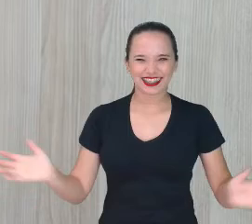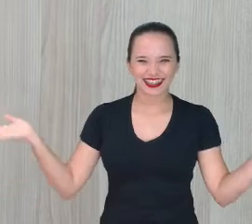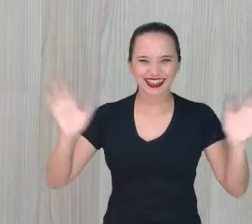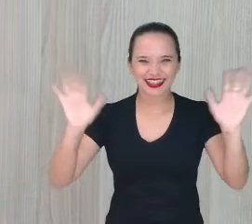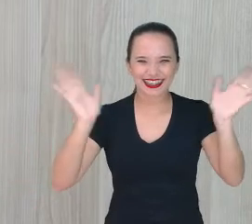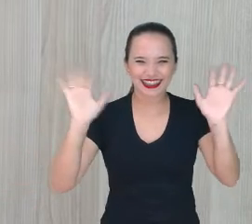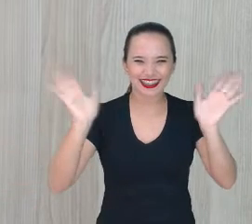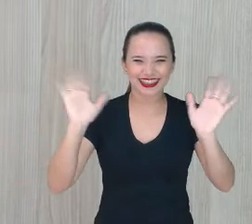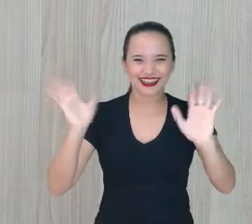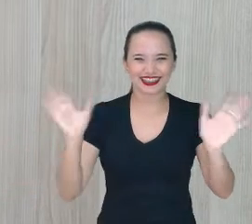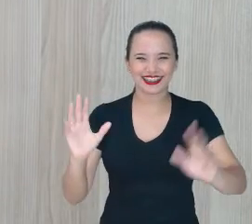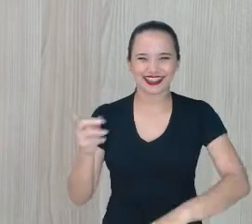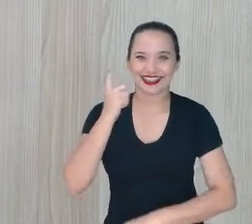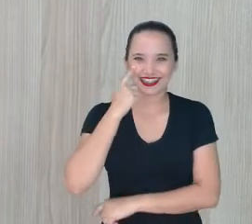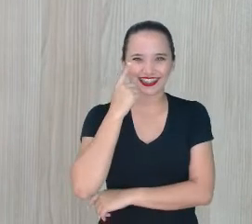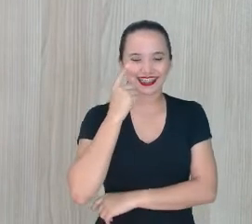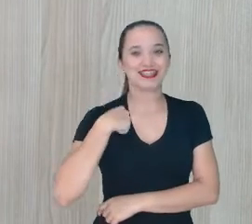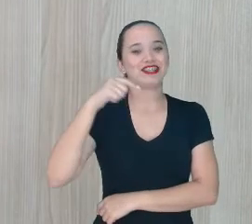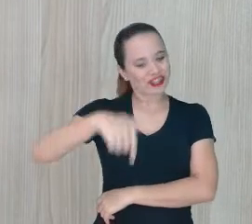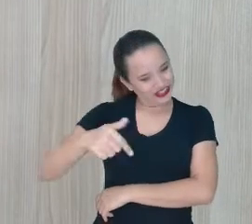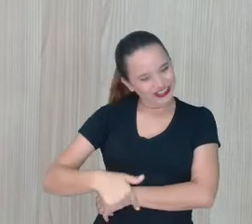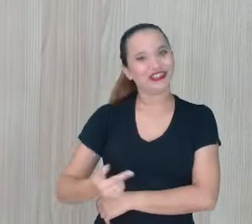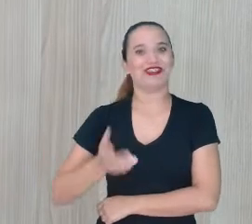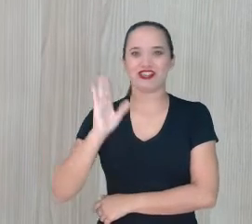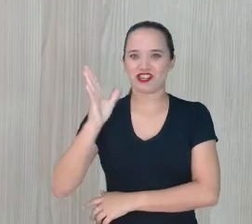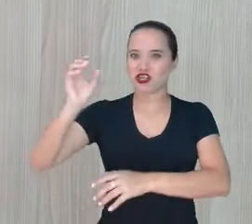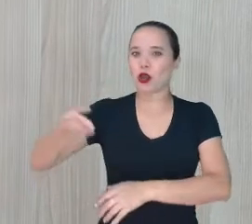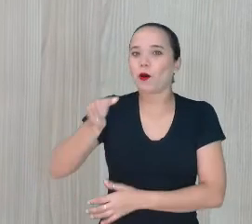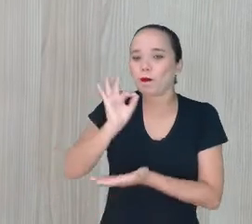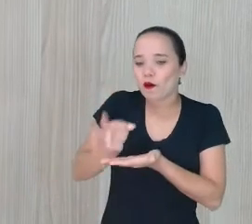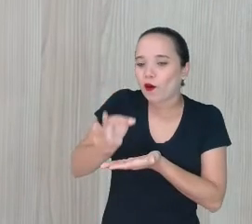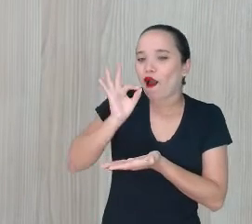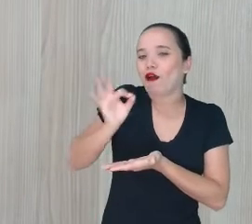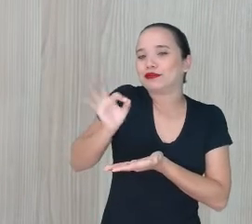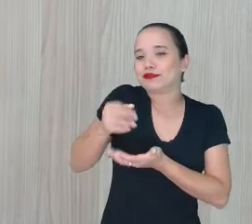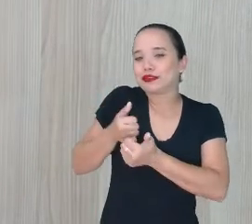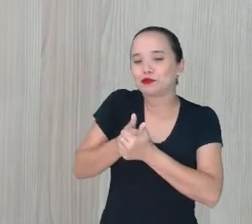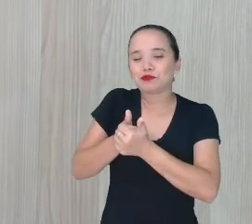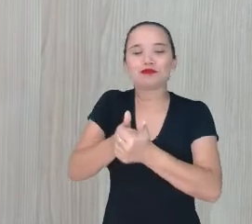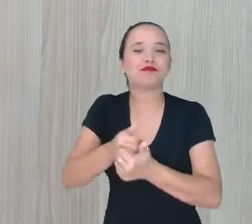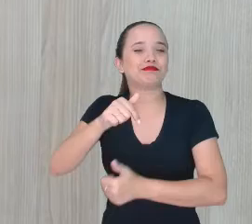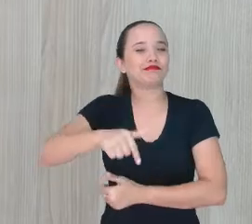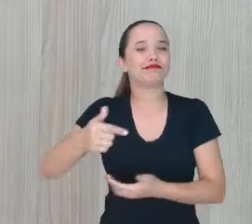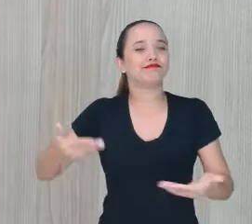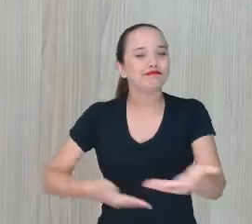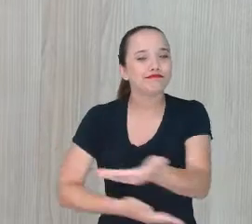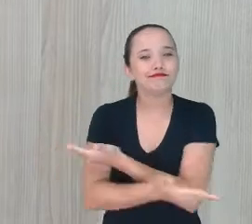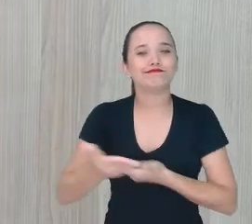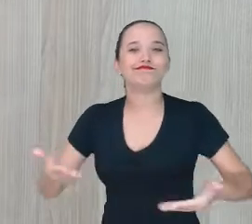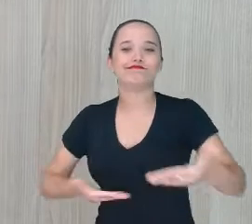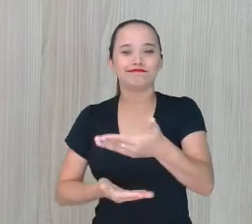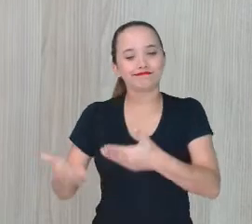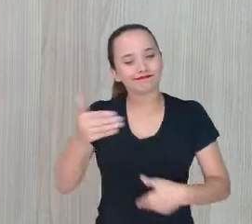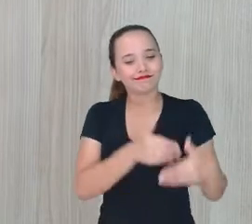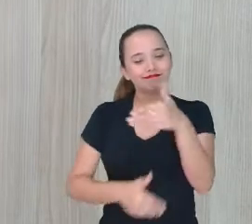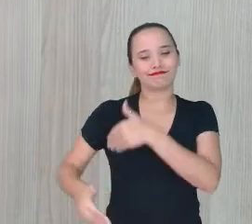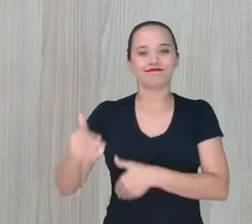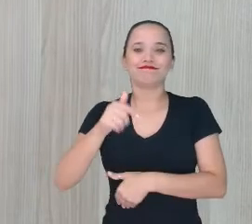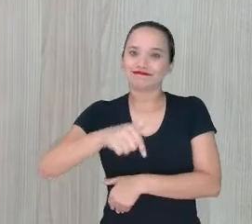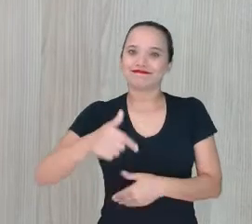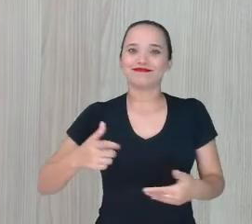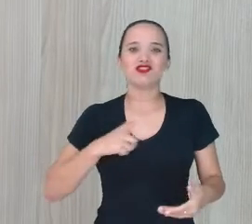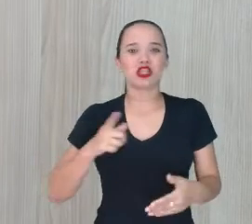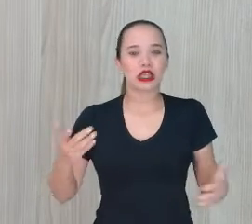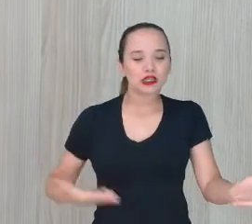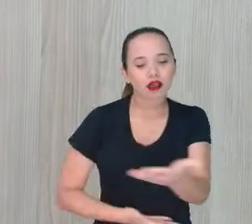Opa! Olha só, já estou aqui com o meu cafezinho Para acompanhar, interagir, participar aqui a gente trocar